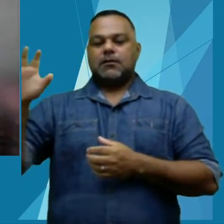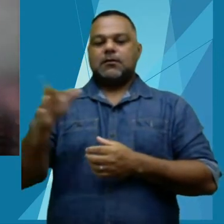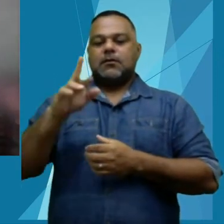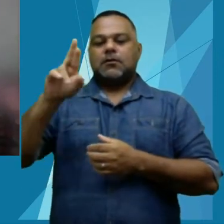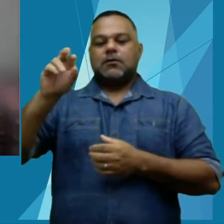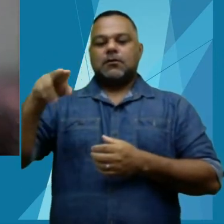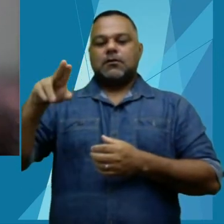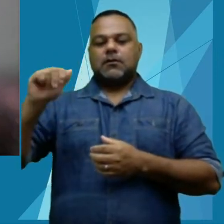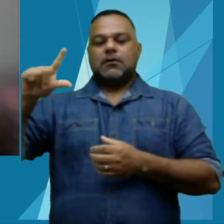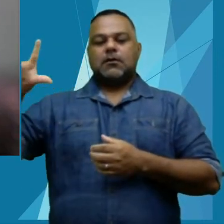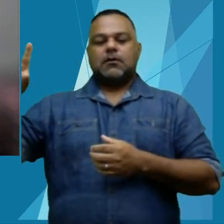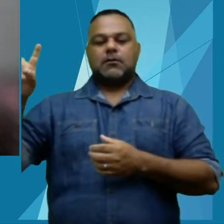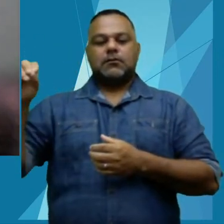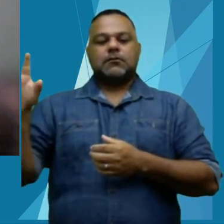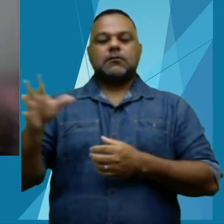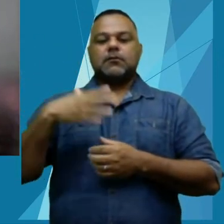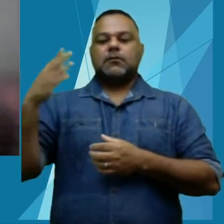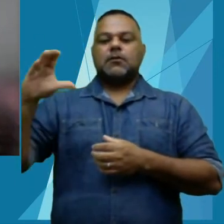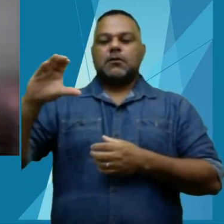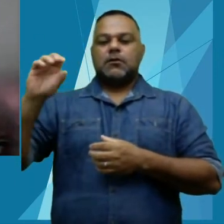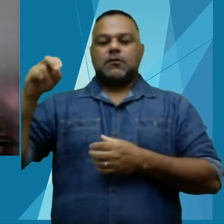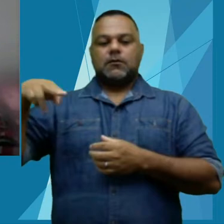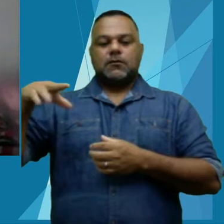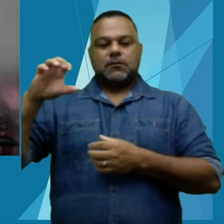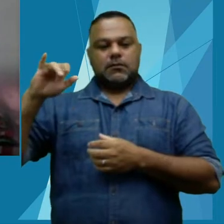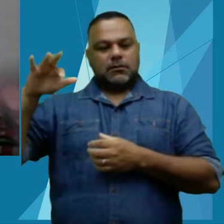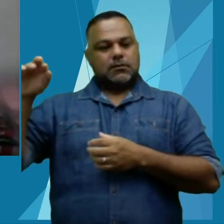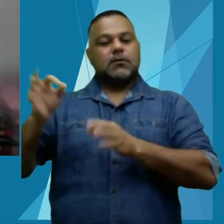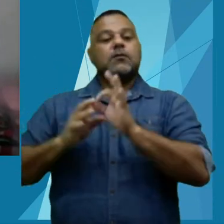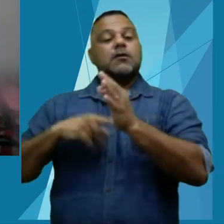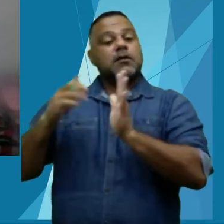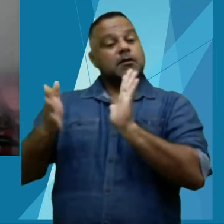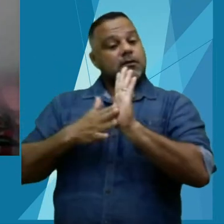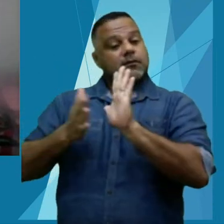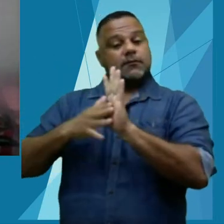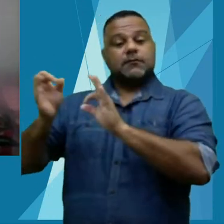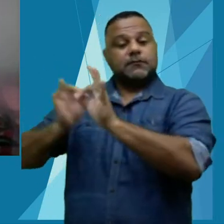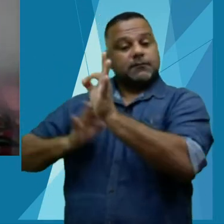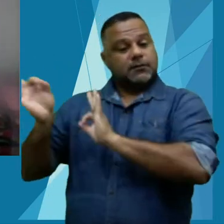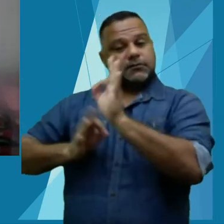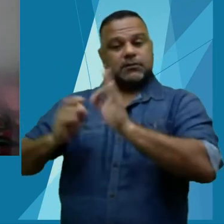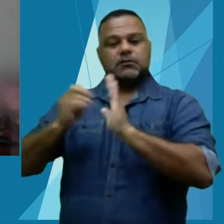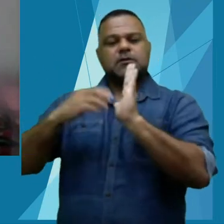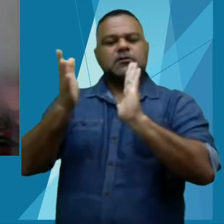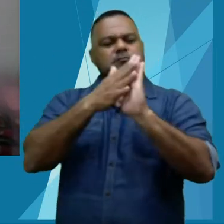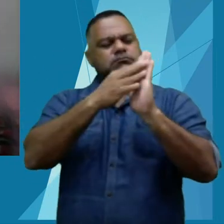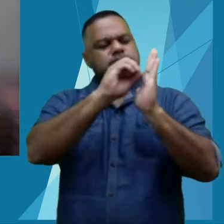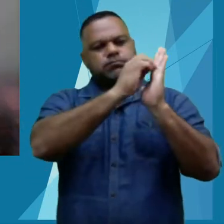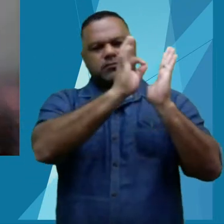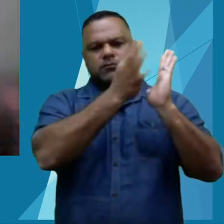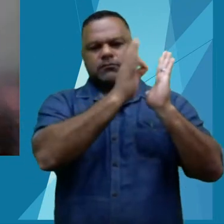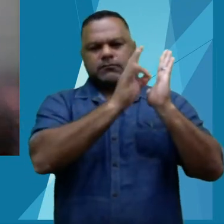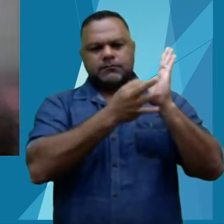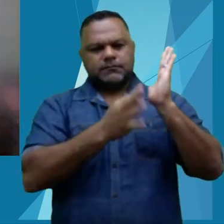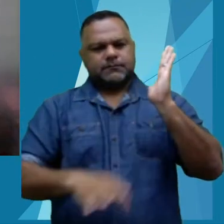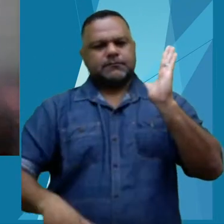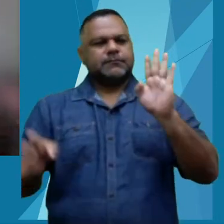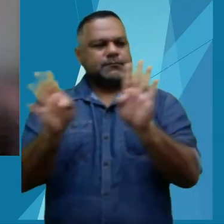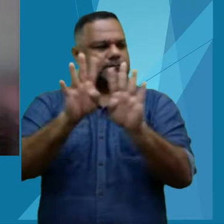Conceição, que é o autor do projeto gráfico e de toda a diagramação da revista, e a nossa